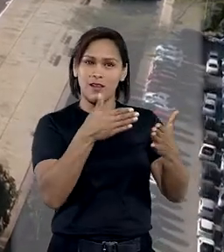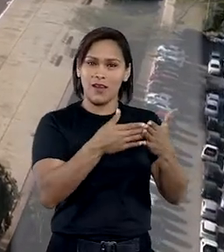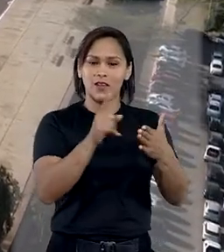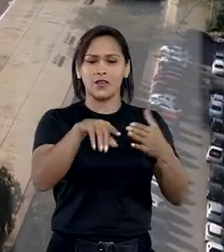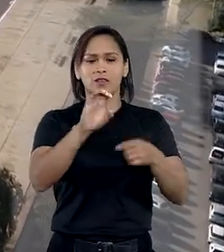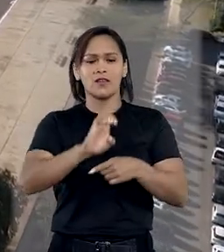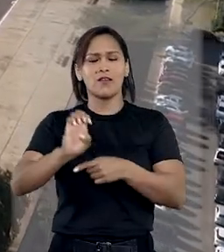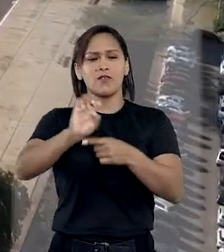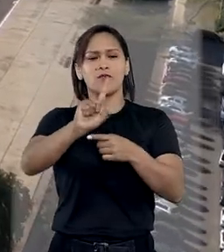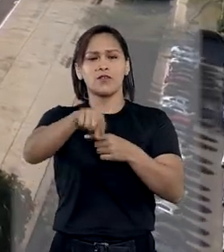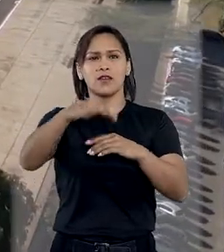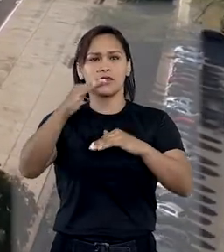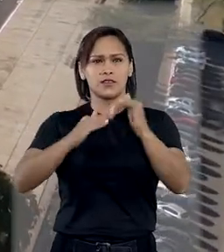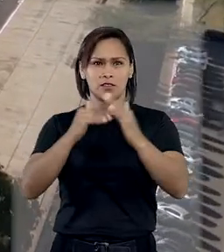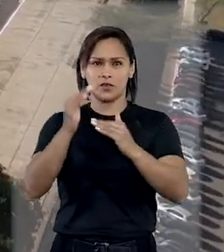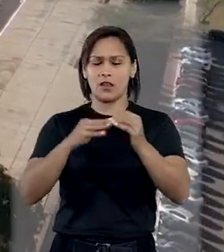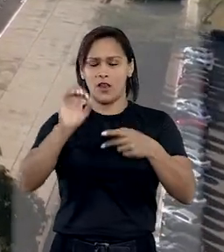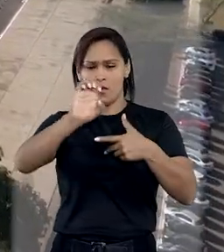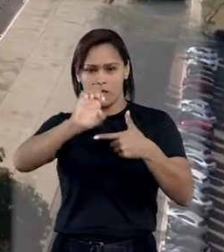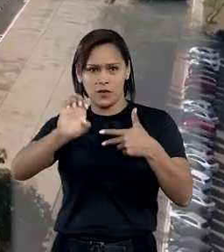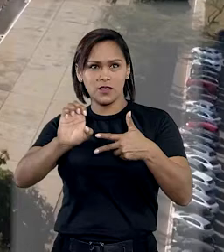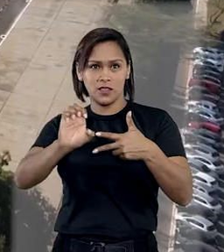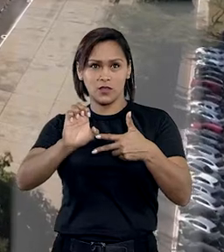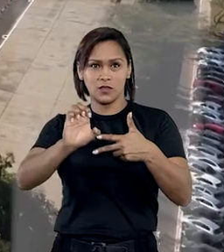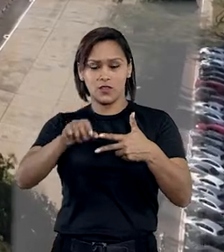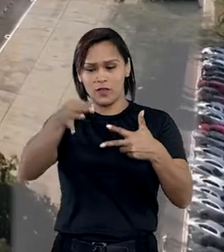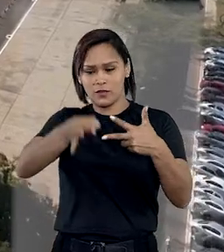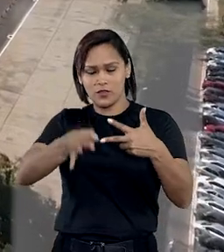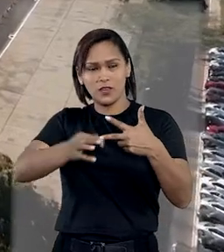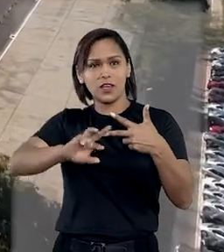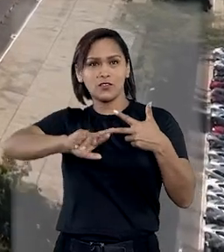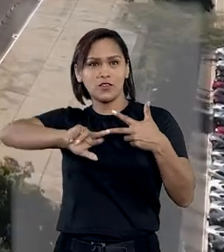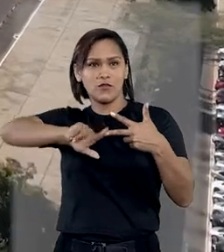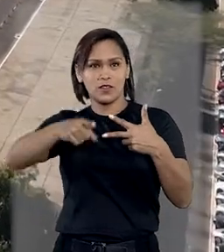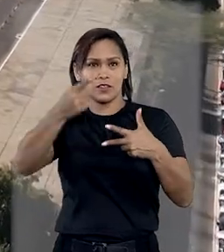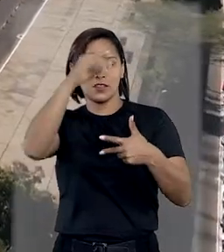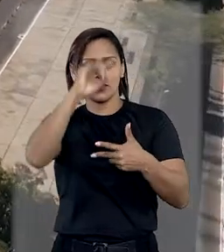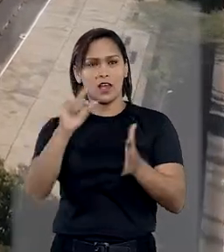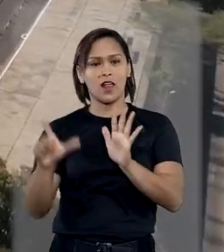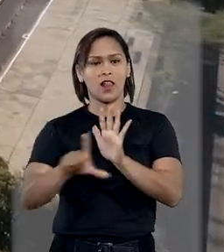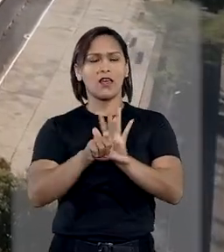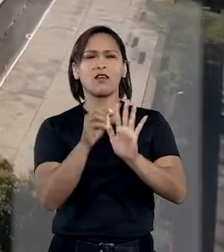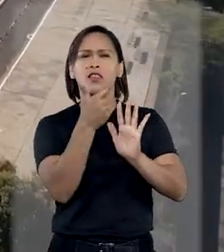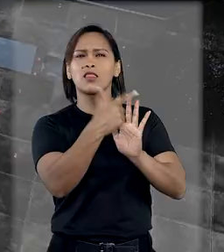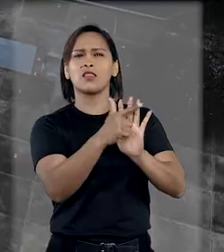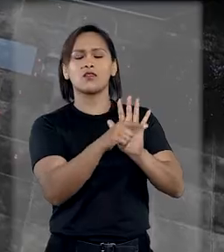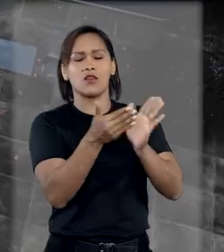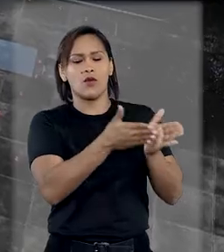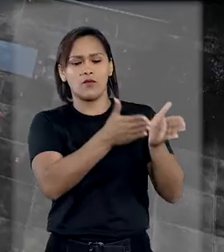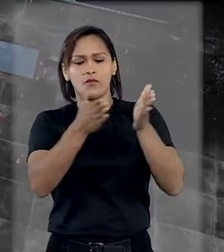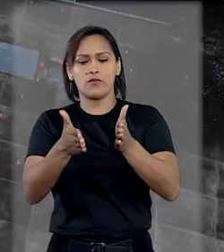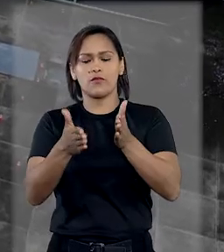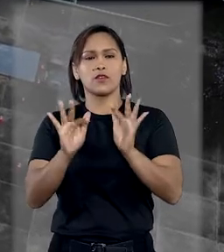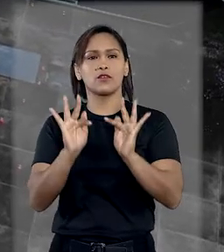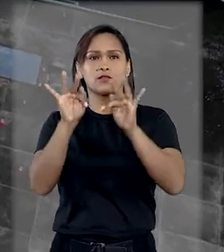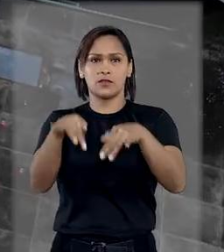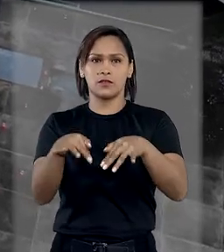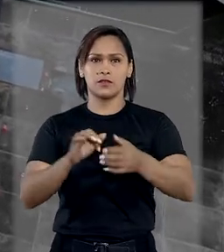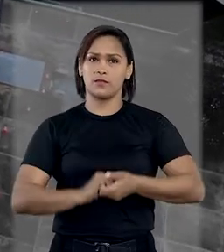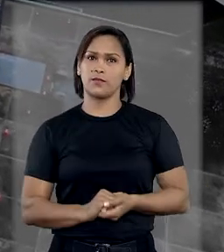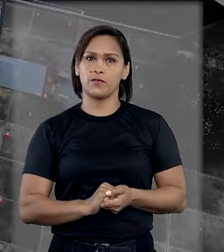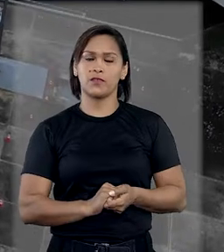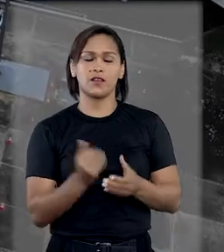judiciário na esfera de competência do executivo sem a caracterização de ilegalidade ou desvio de